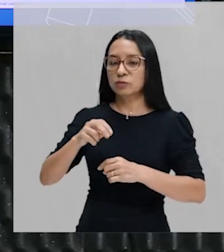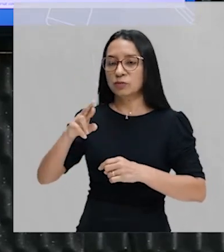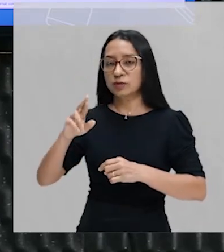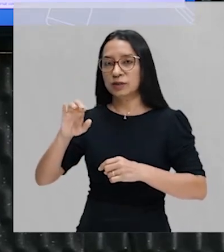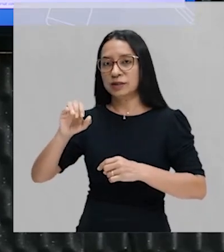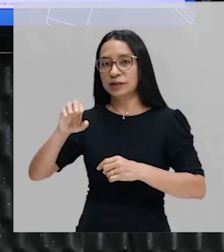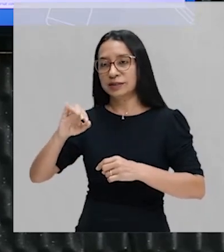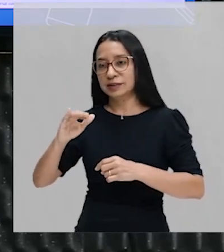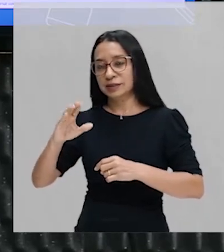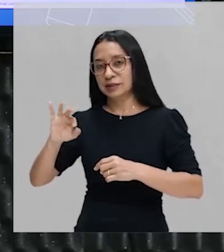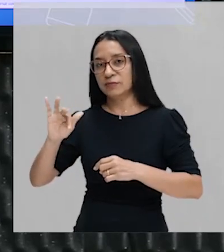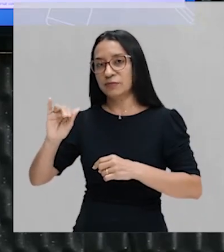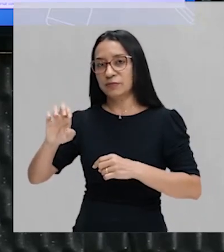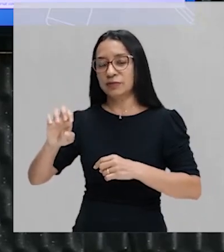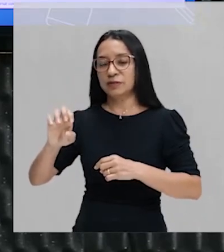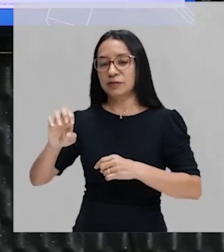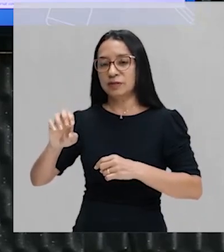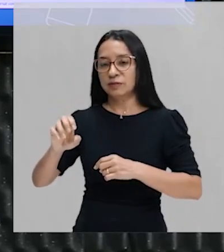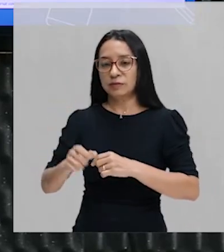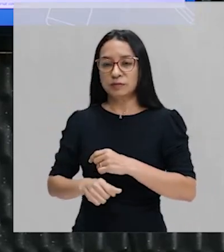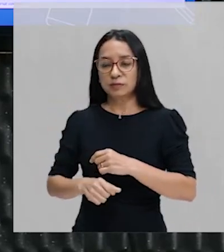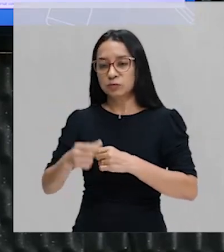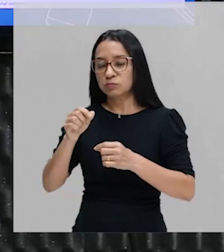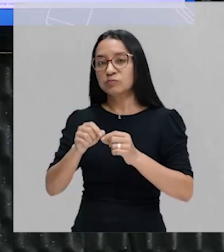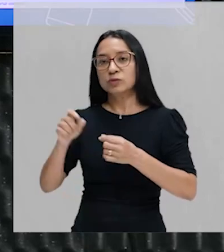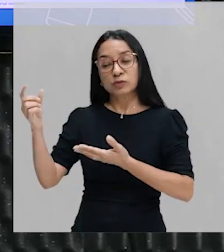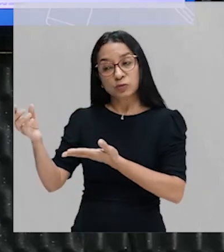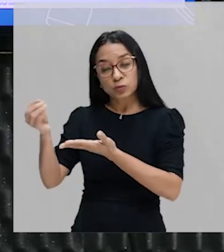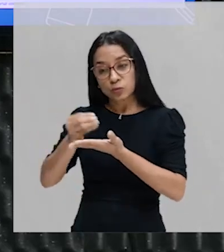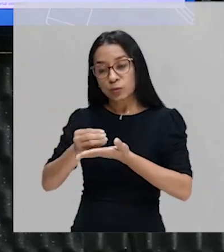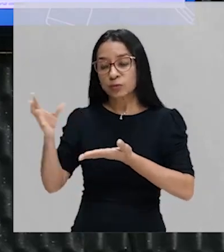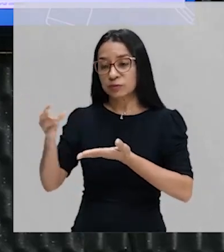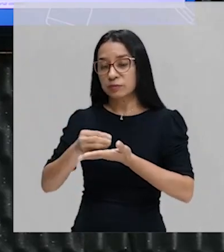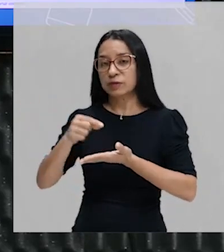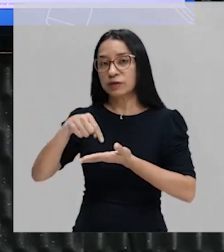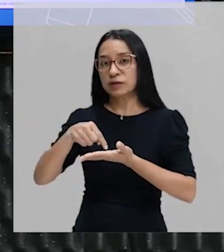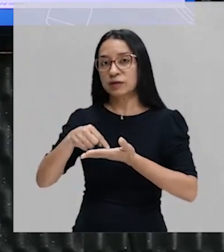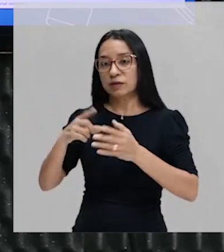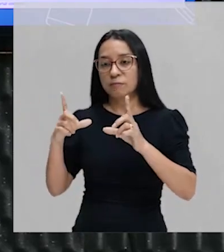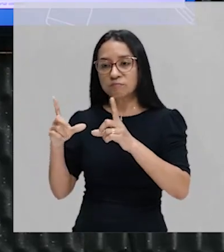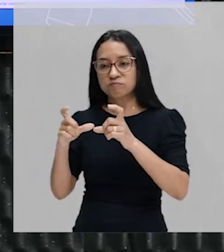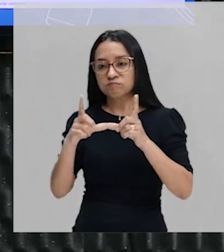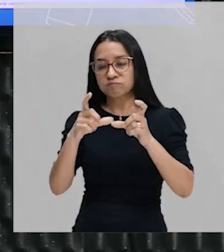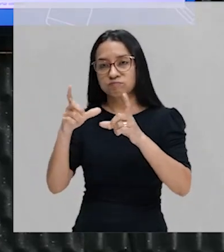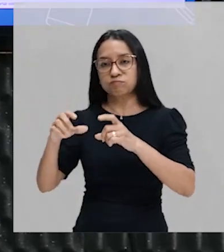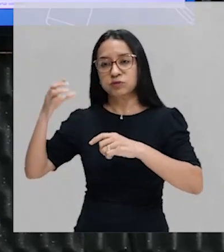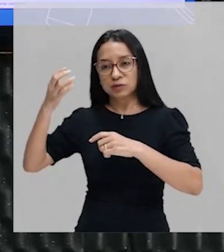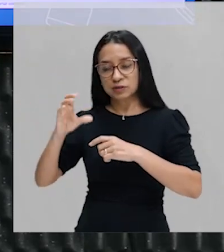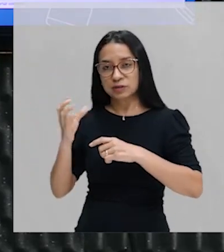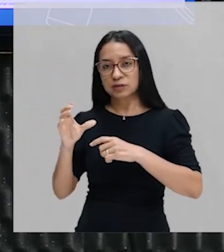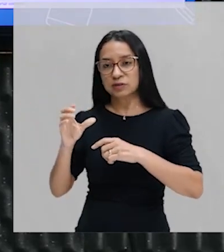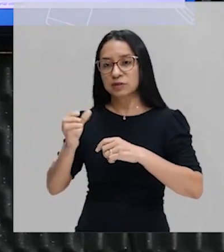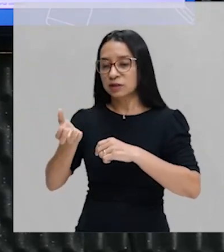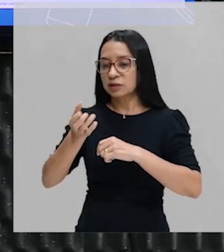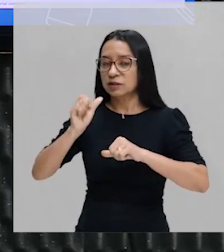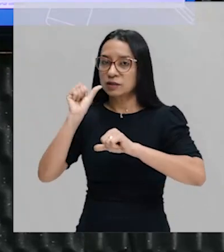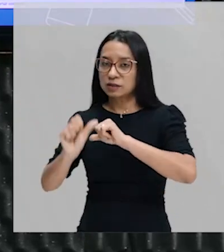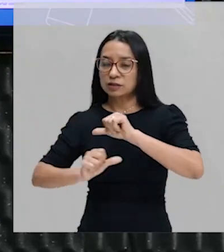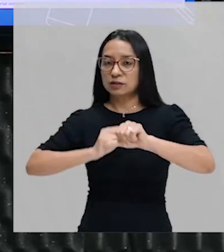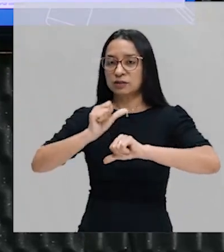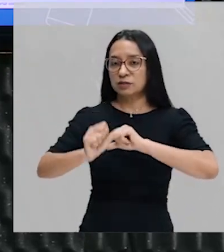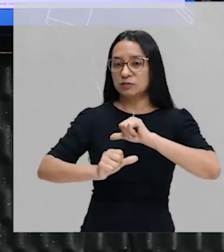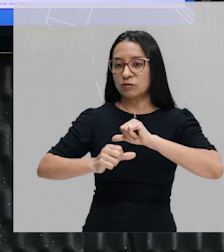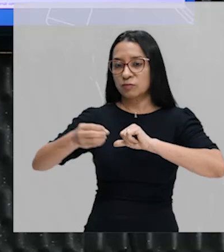que trouxe paisagistas, retratistas, cientistas, que queria transformar Recife numa nova